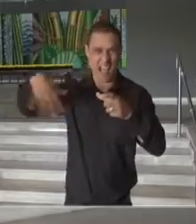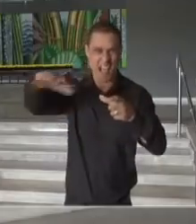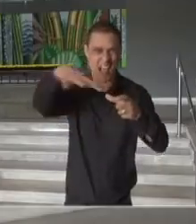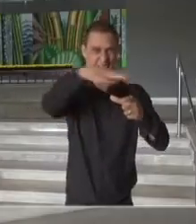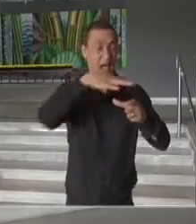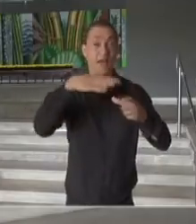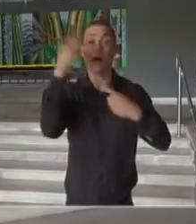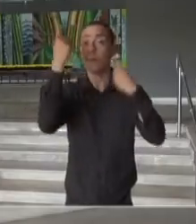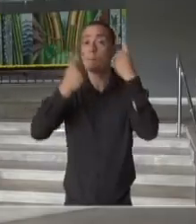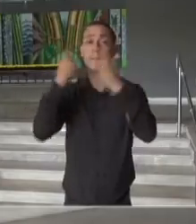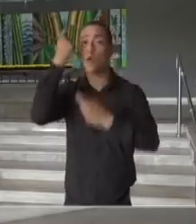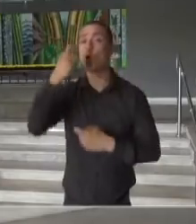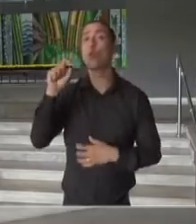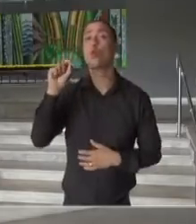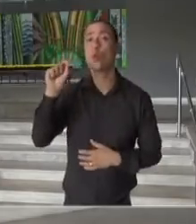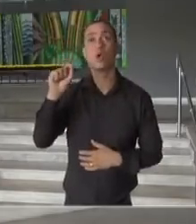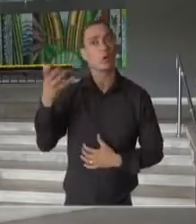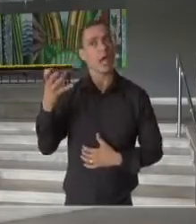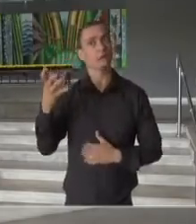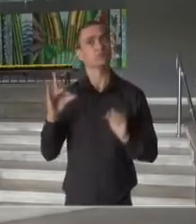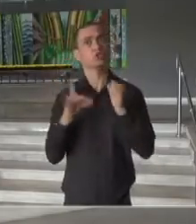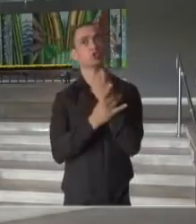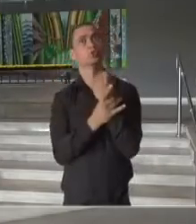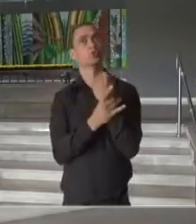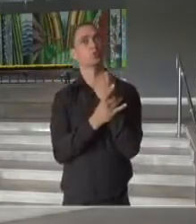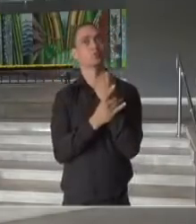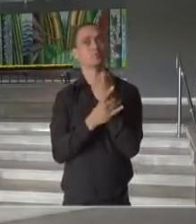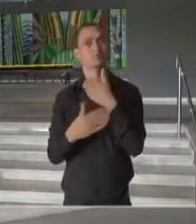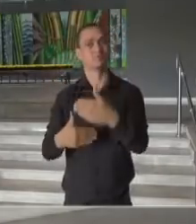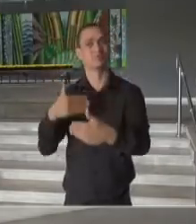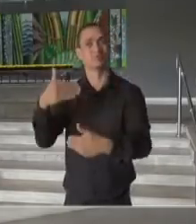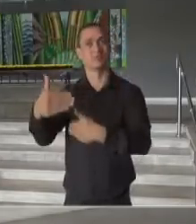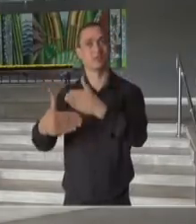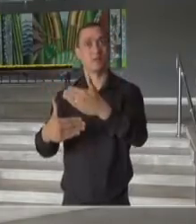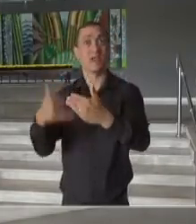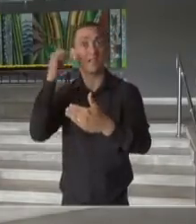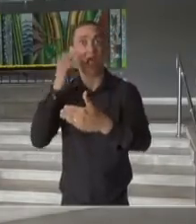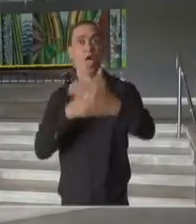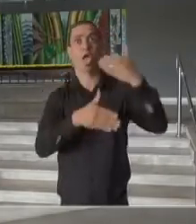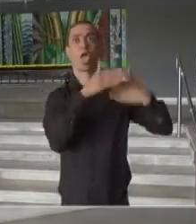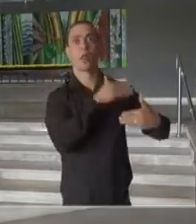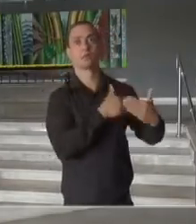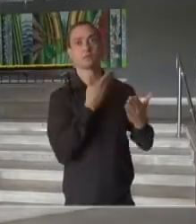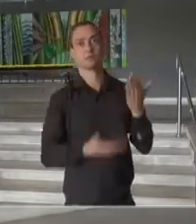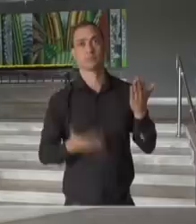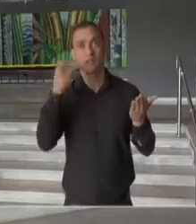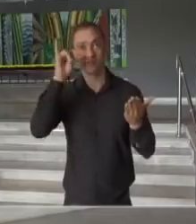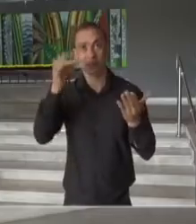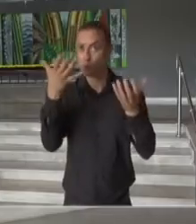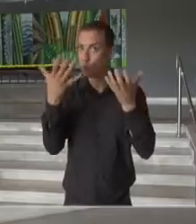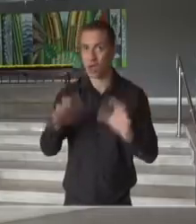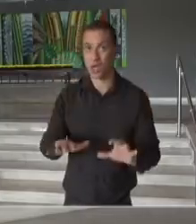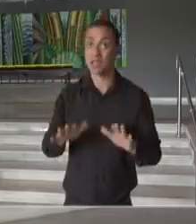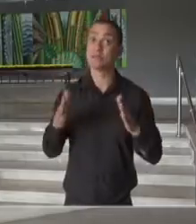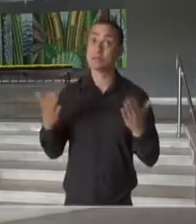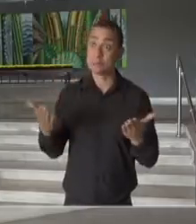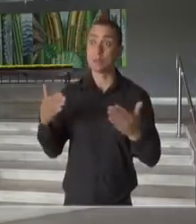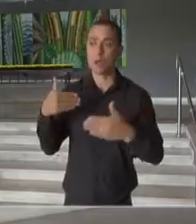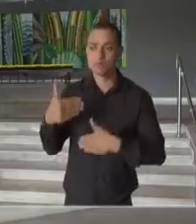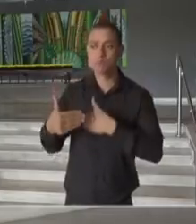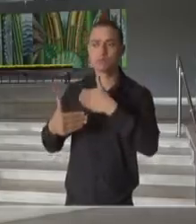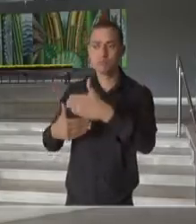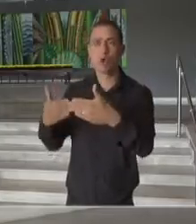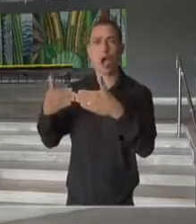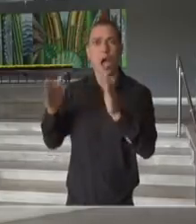preocupam é em manter esse processo que nós estamos enfrentando nesse momento, de abertura